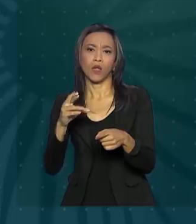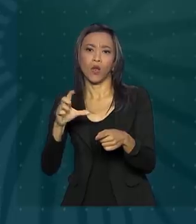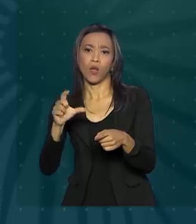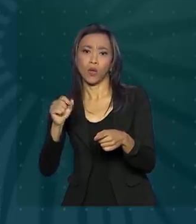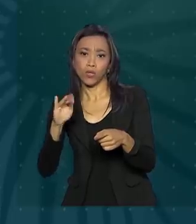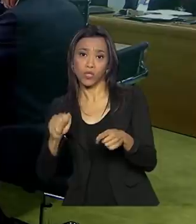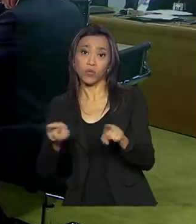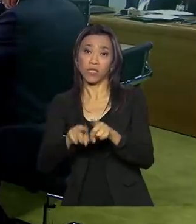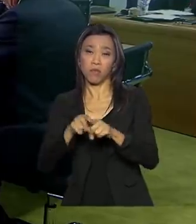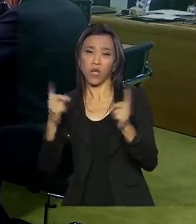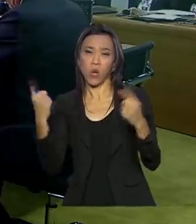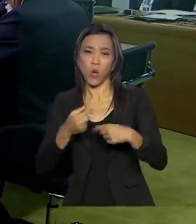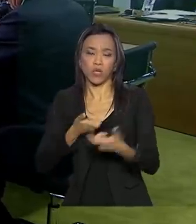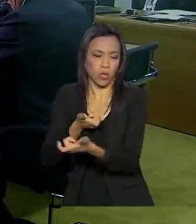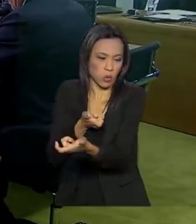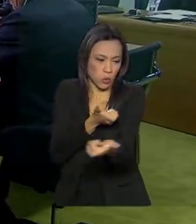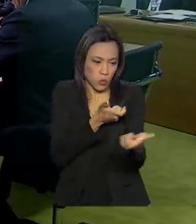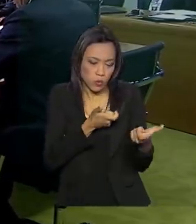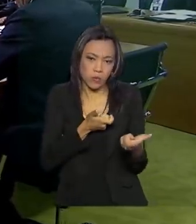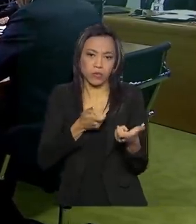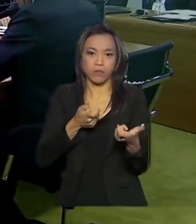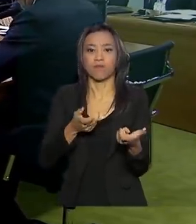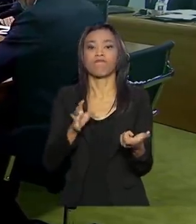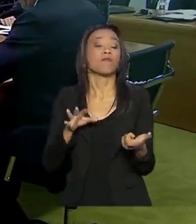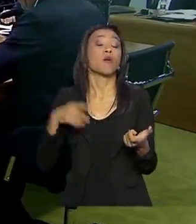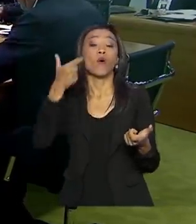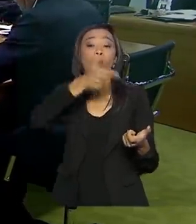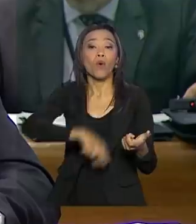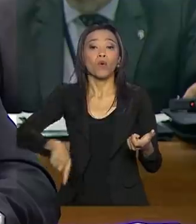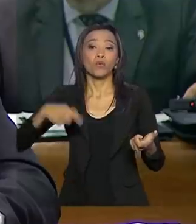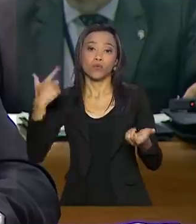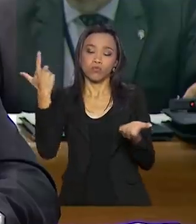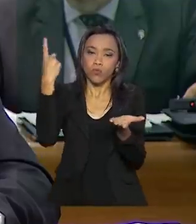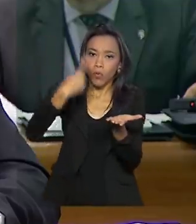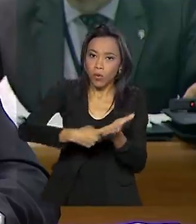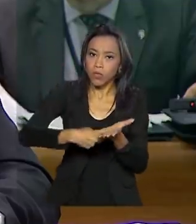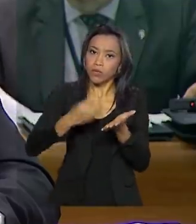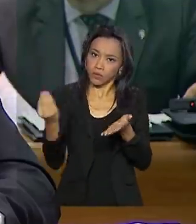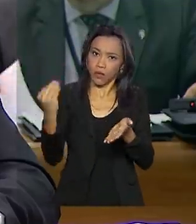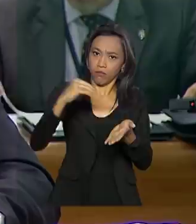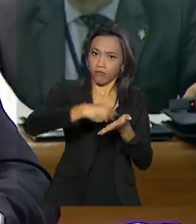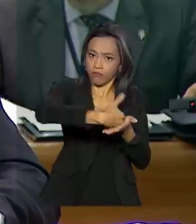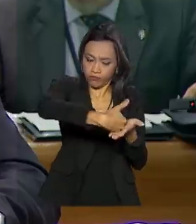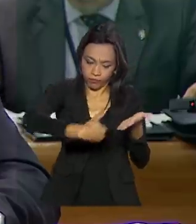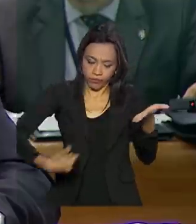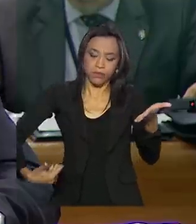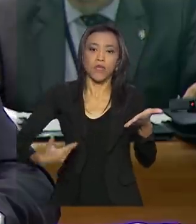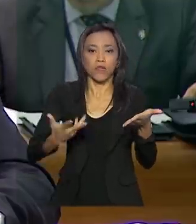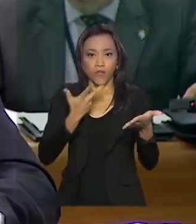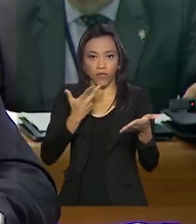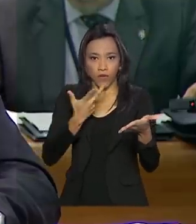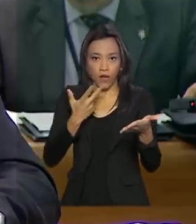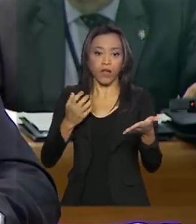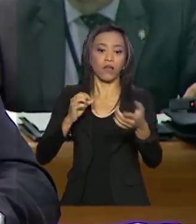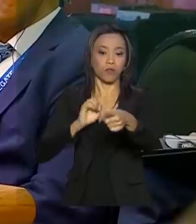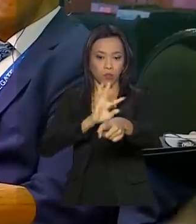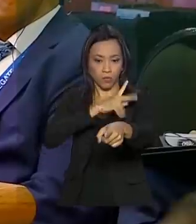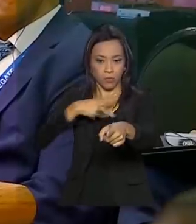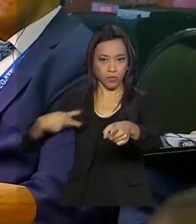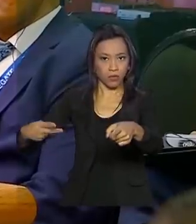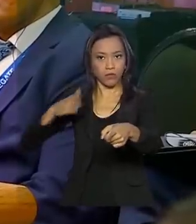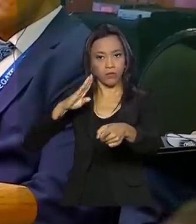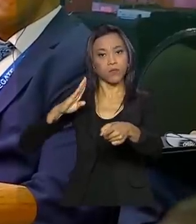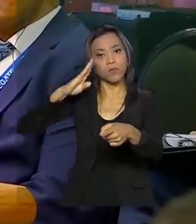ao terrorismo. Outro ponto abordado pelo documento, e que também foi destacado pelo presidente Jair Bolsonaro,